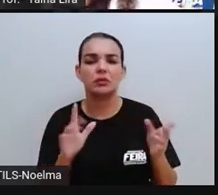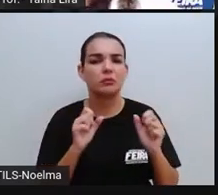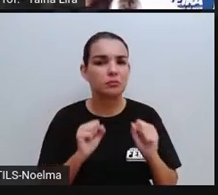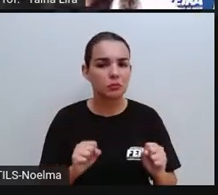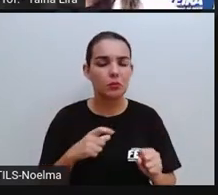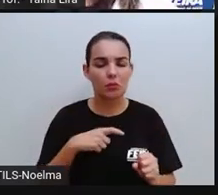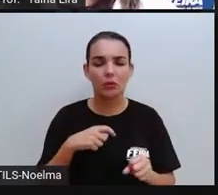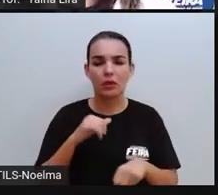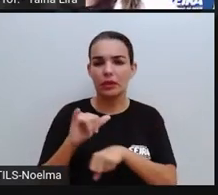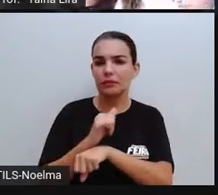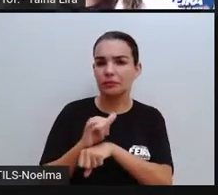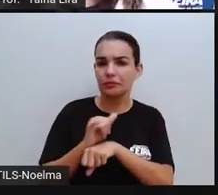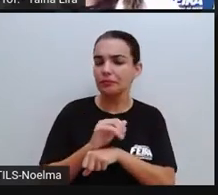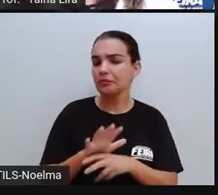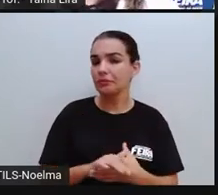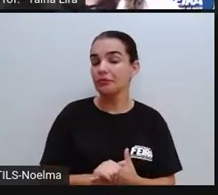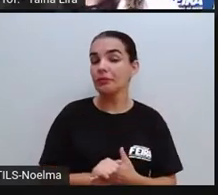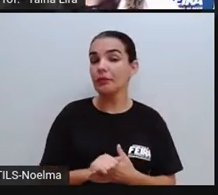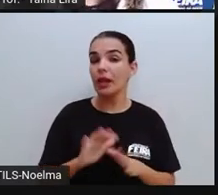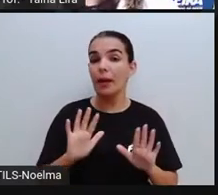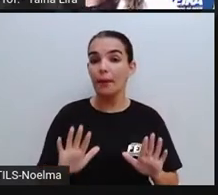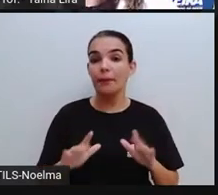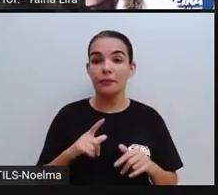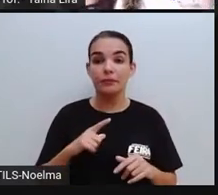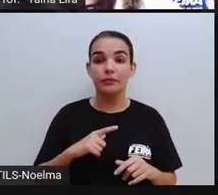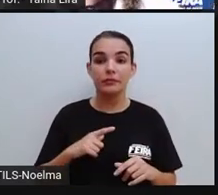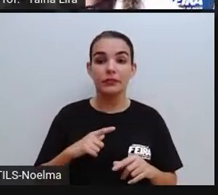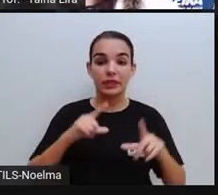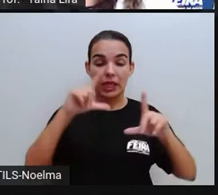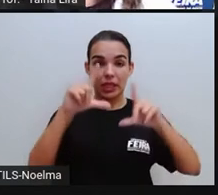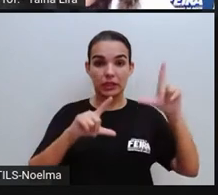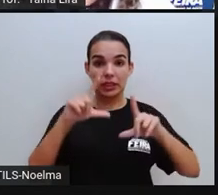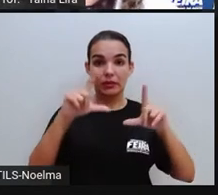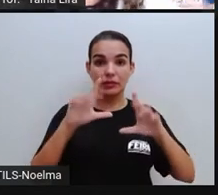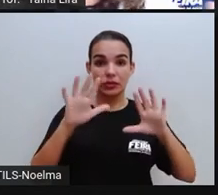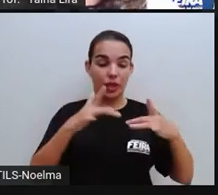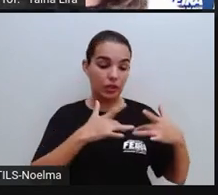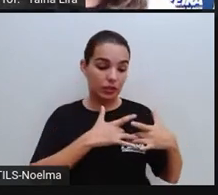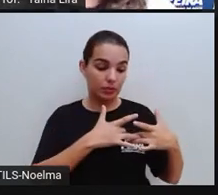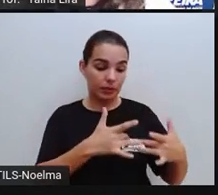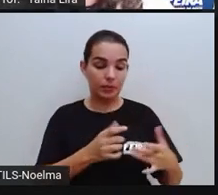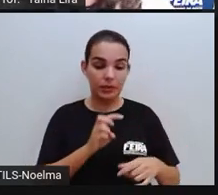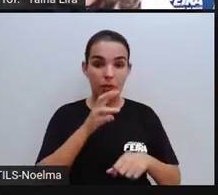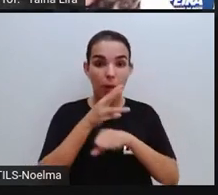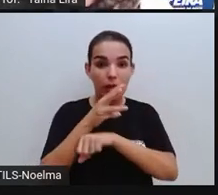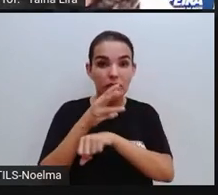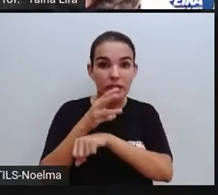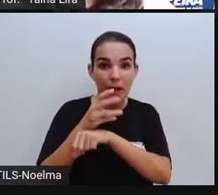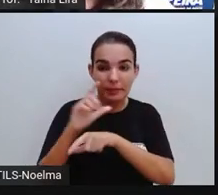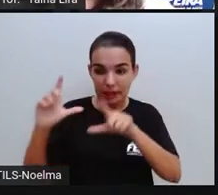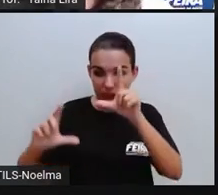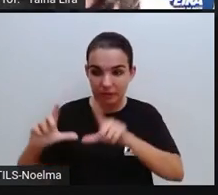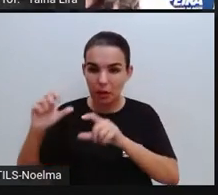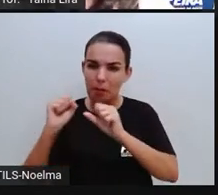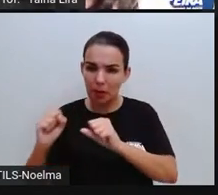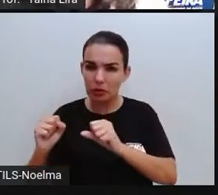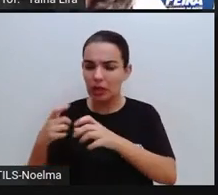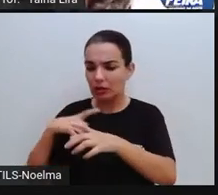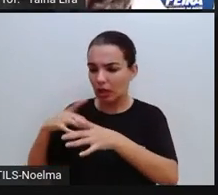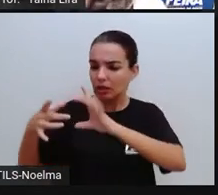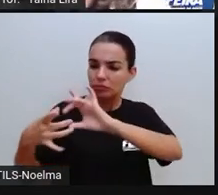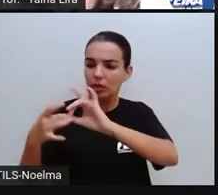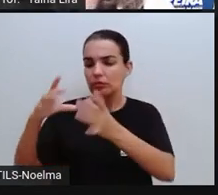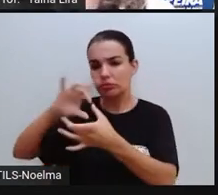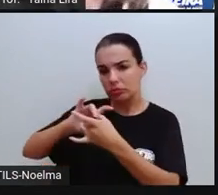Existem... Hoje em dia, a TV já disponibiliza o WhatsApp da TV, onde a gente pode estar interagindo